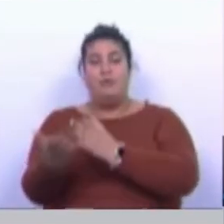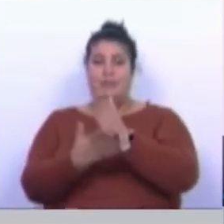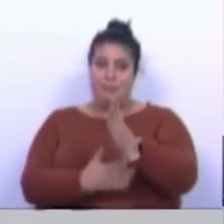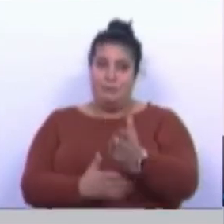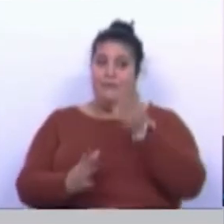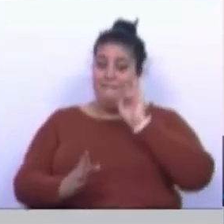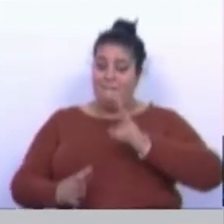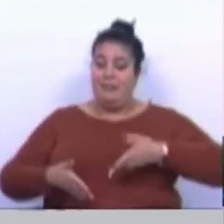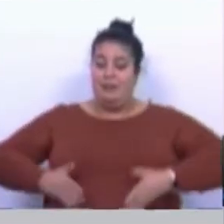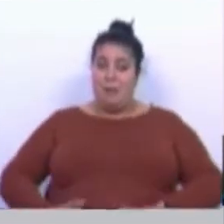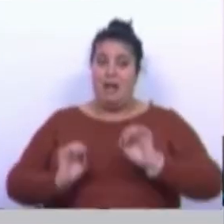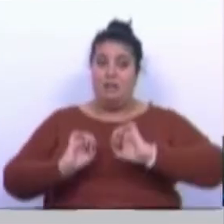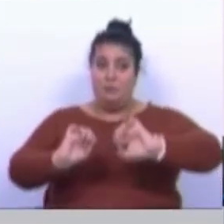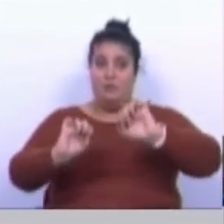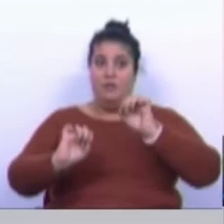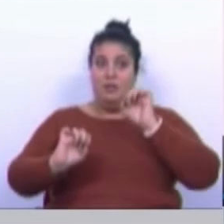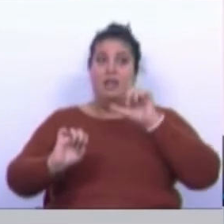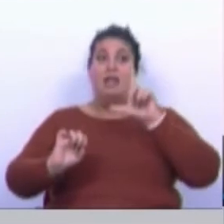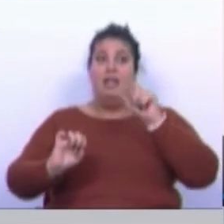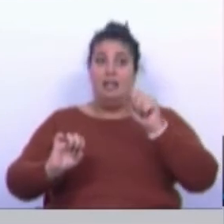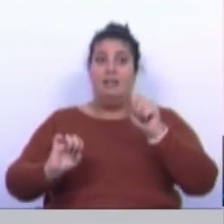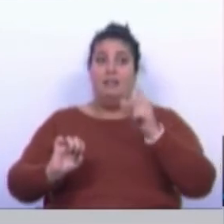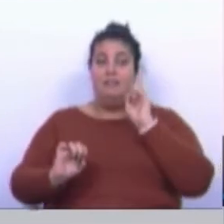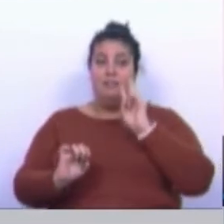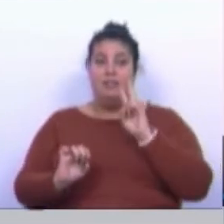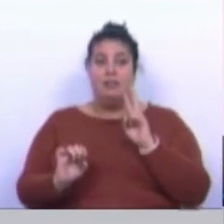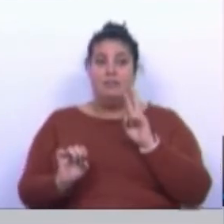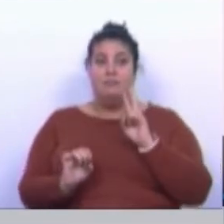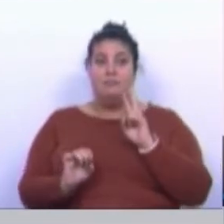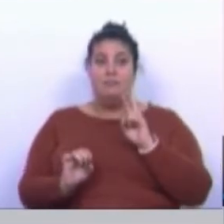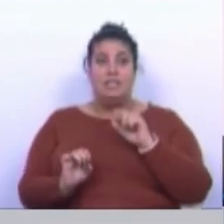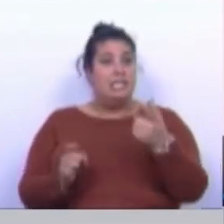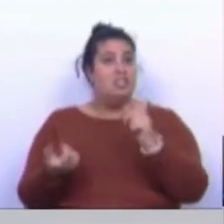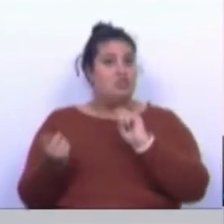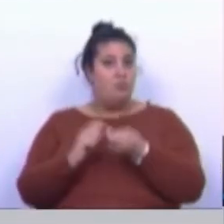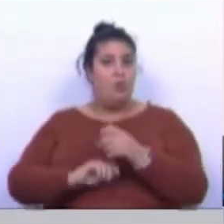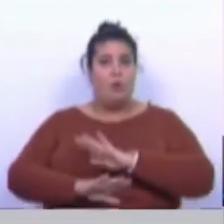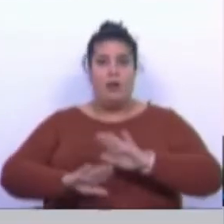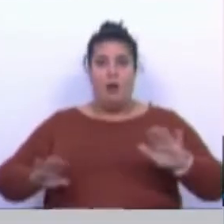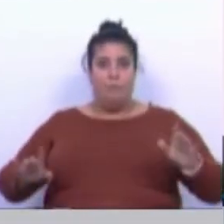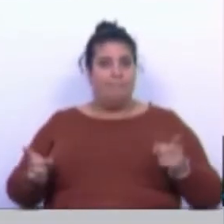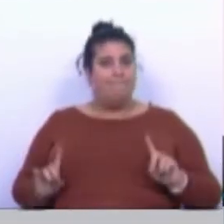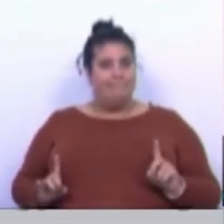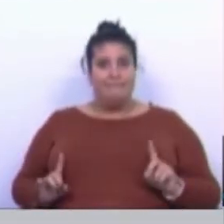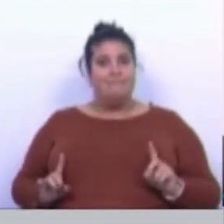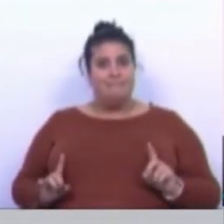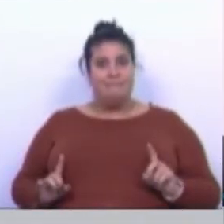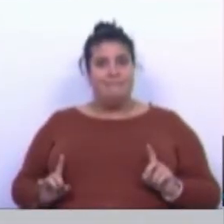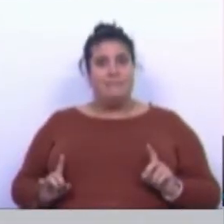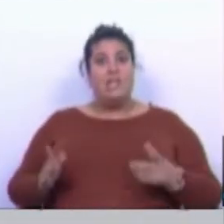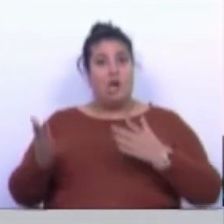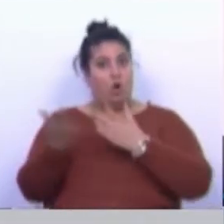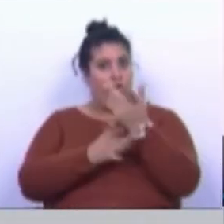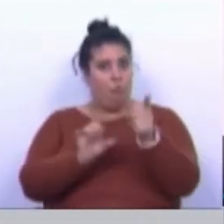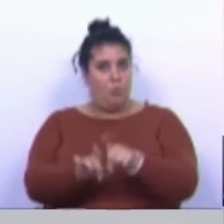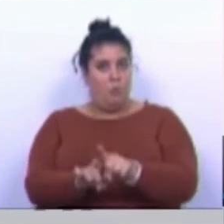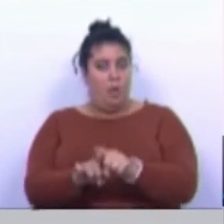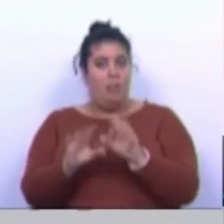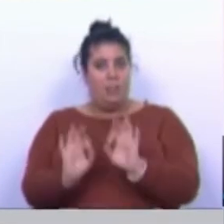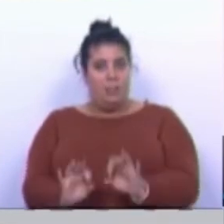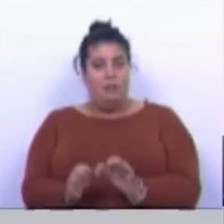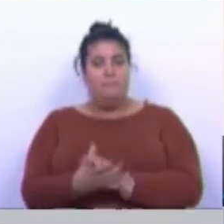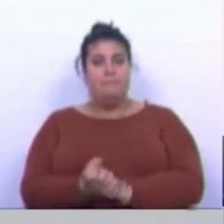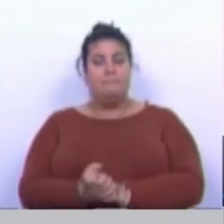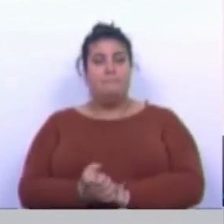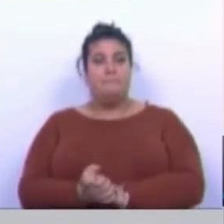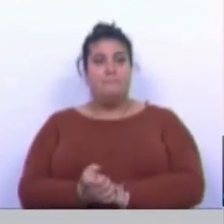à expulsão do bebê, isso não mudou com os níveis de Covid, agora, os níveis da pandemia neste